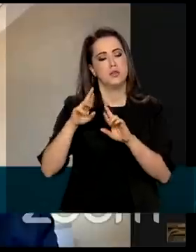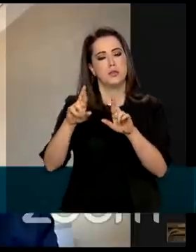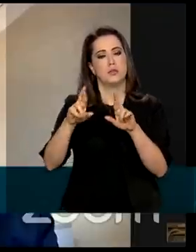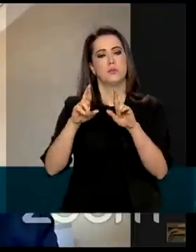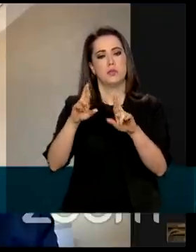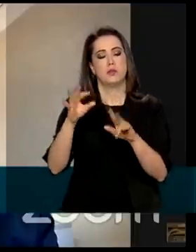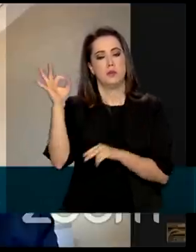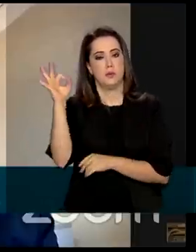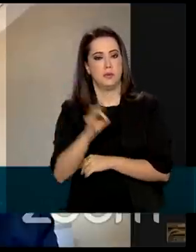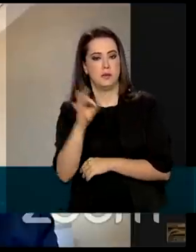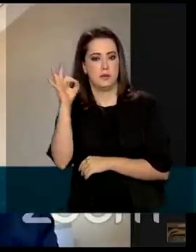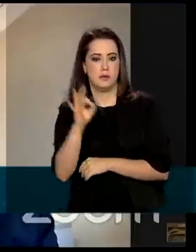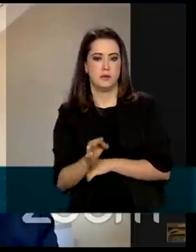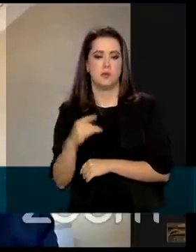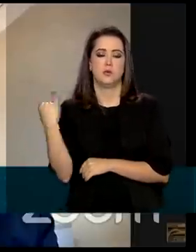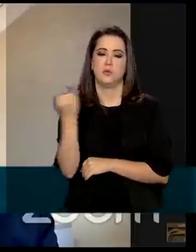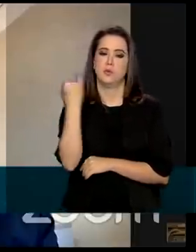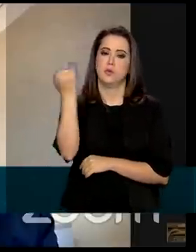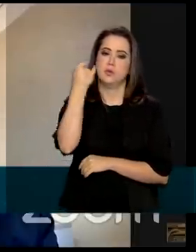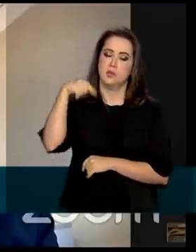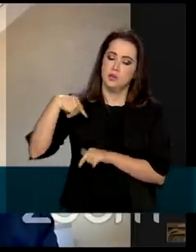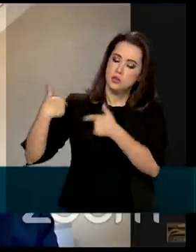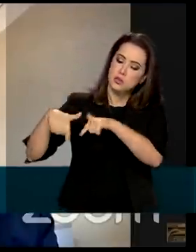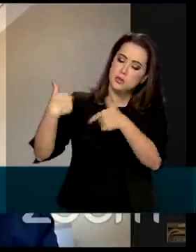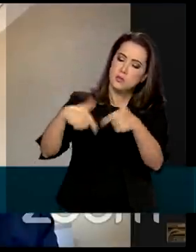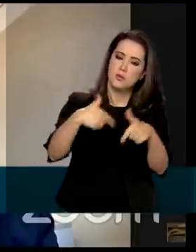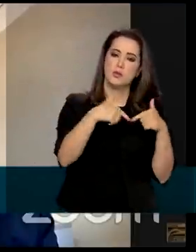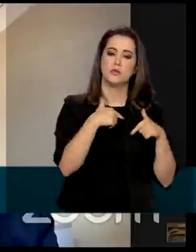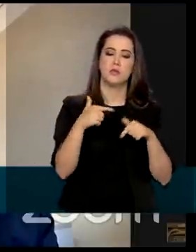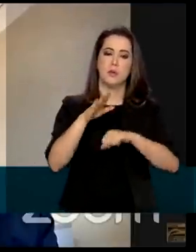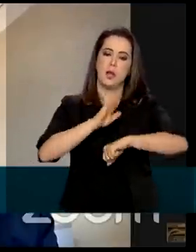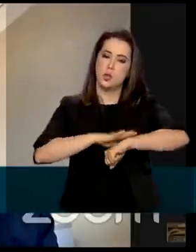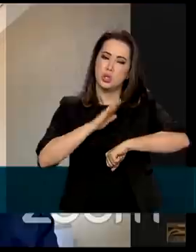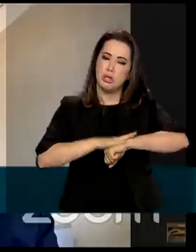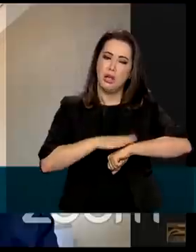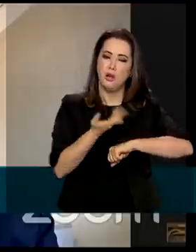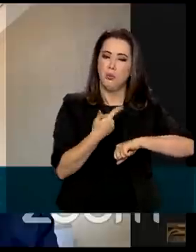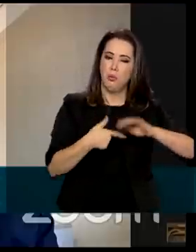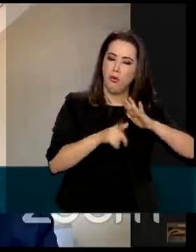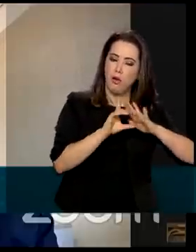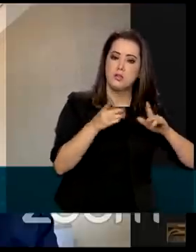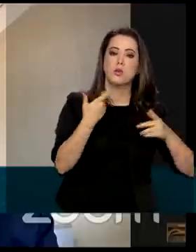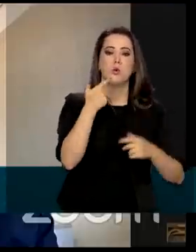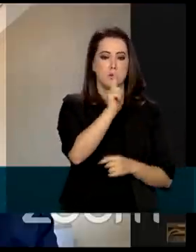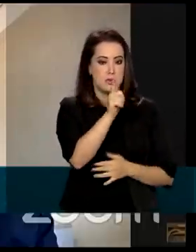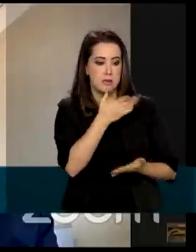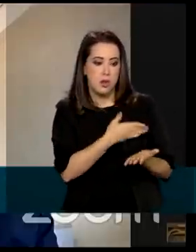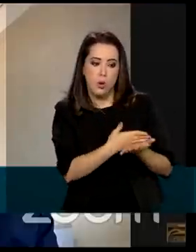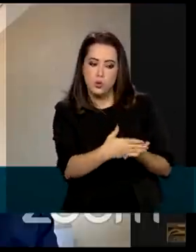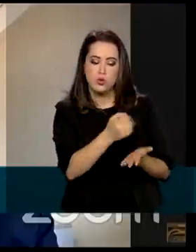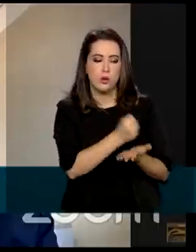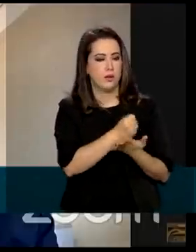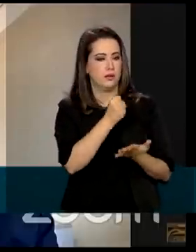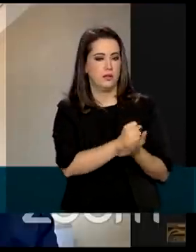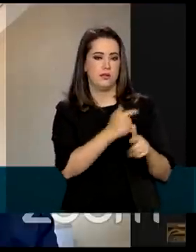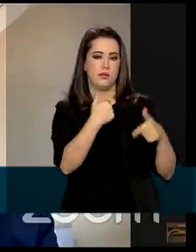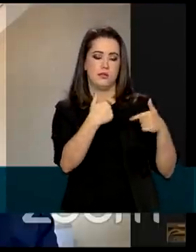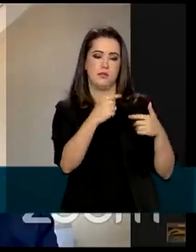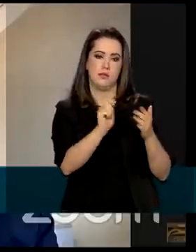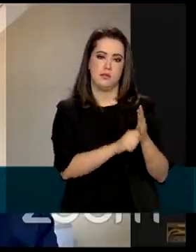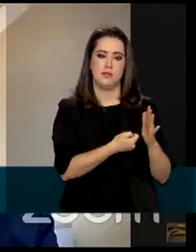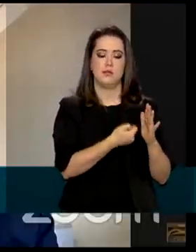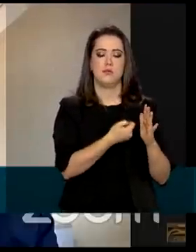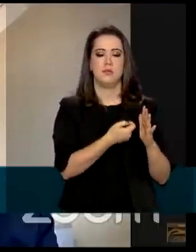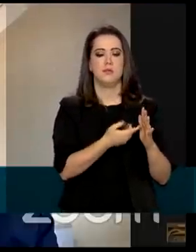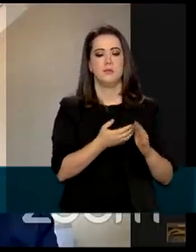percentual relevante desses trabalhadores temporários sejam efetivados em contratos por prazo